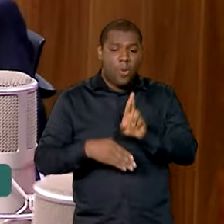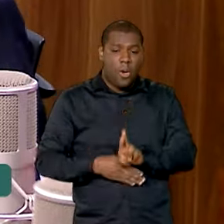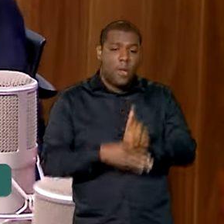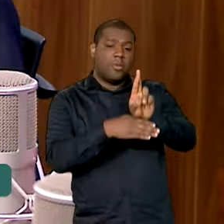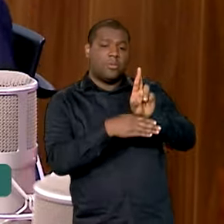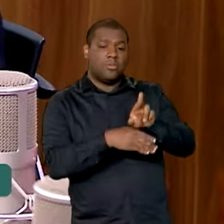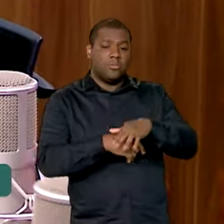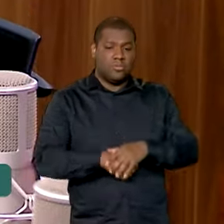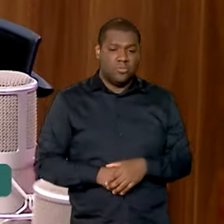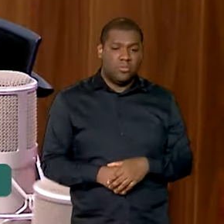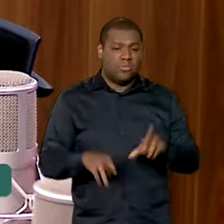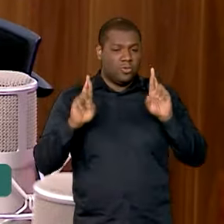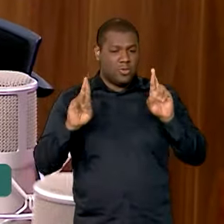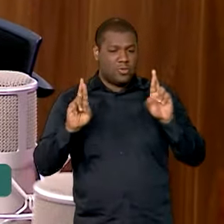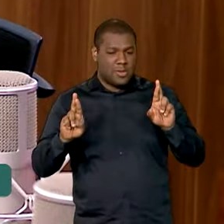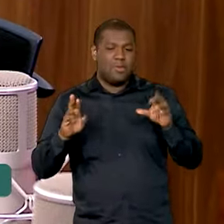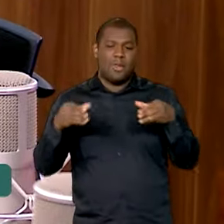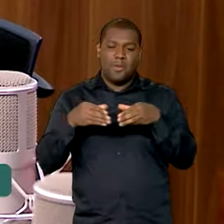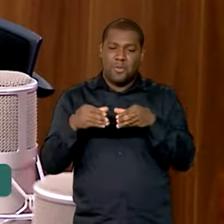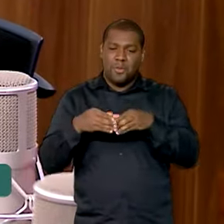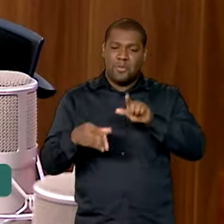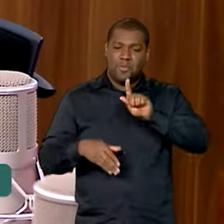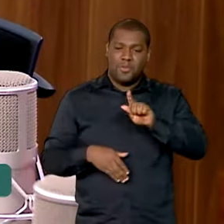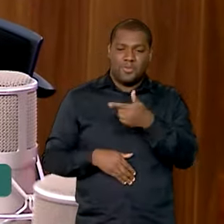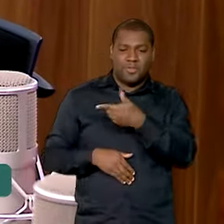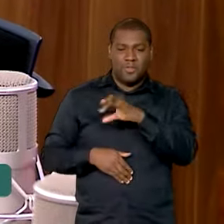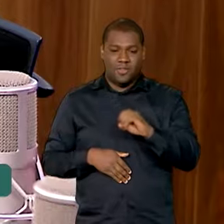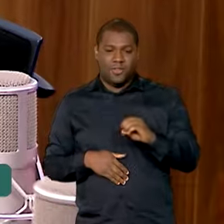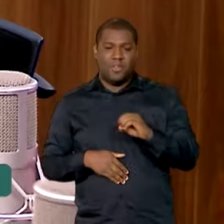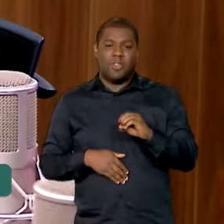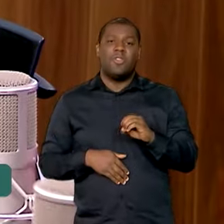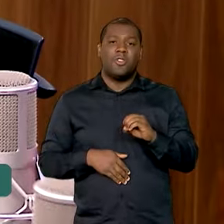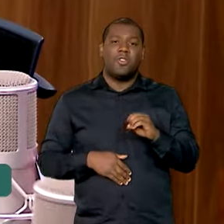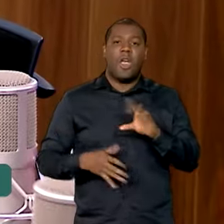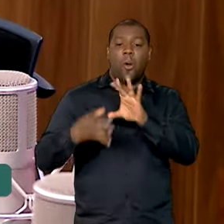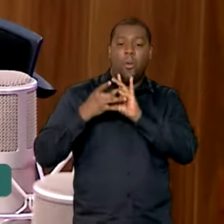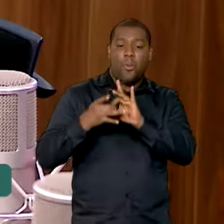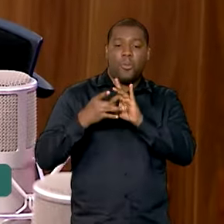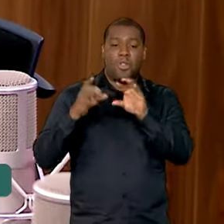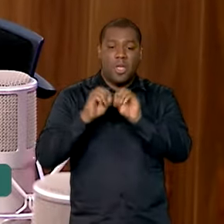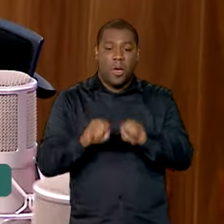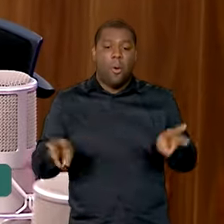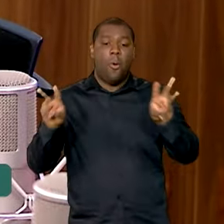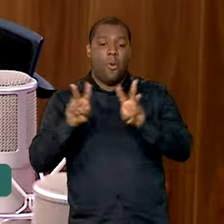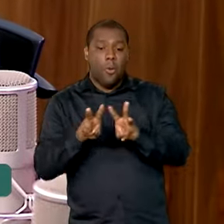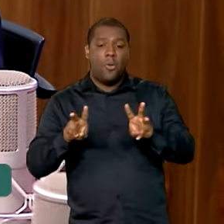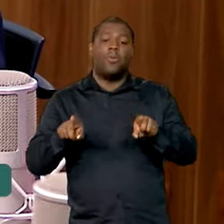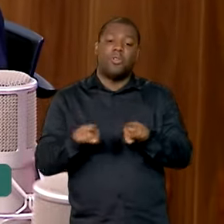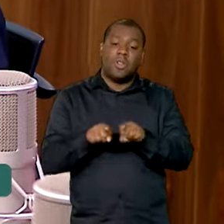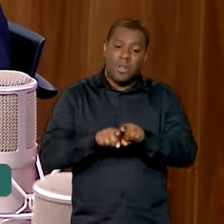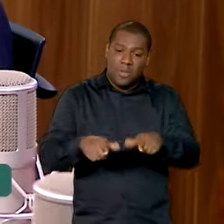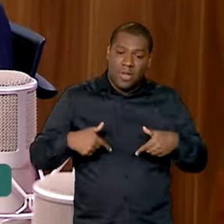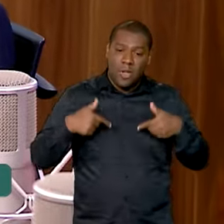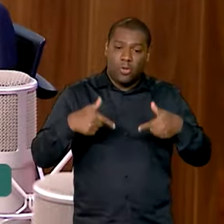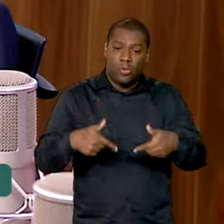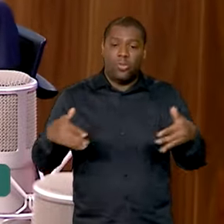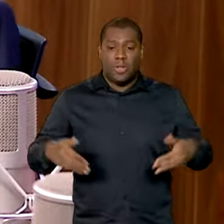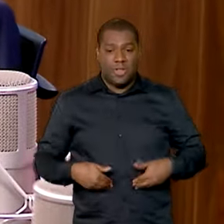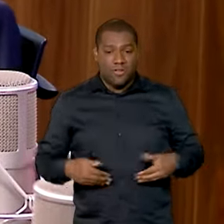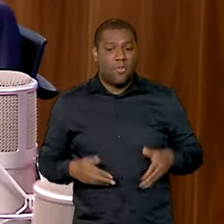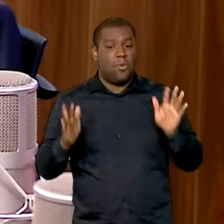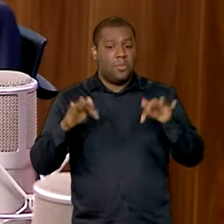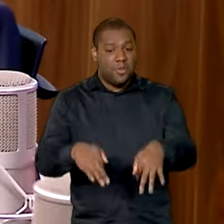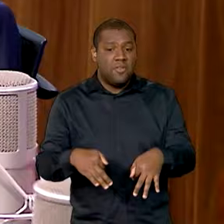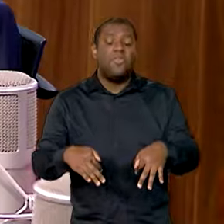que, nesse G20, a gente possa fazer essas três coisas. Cuidar da ONU, cuidar da fome e da desigualdade e a gente cuidar das